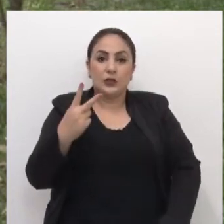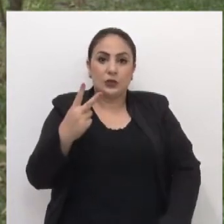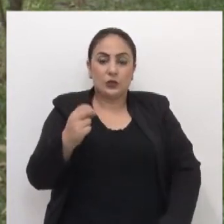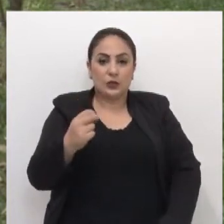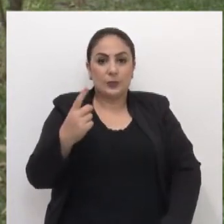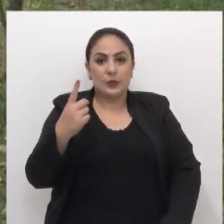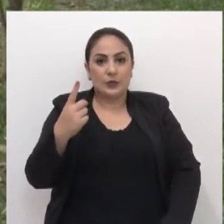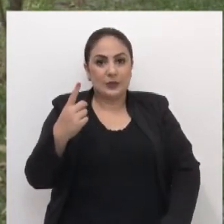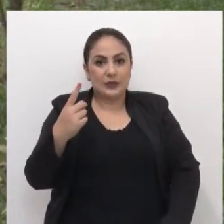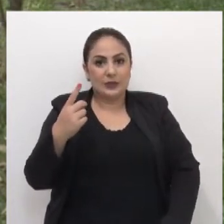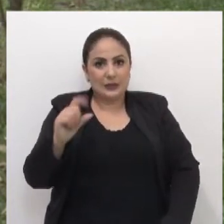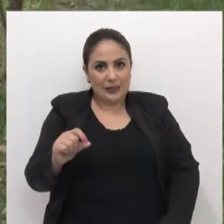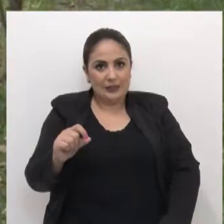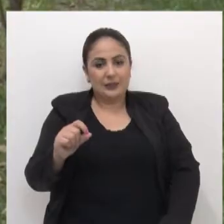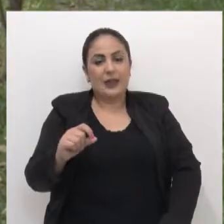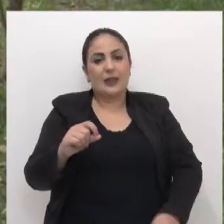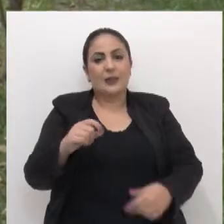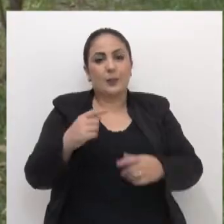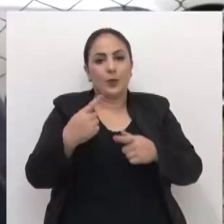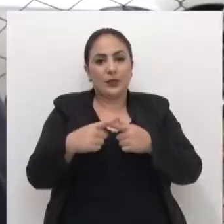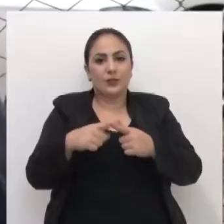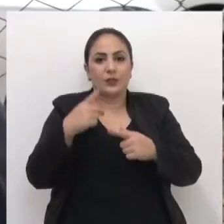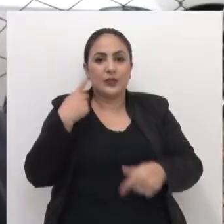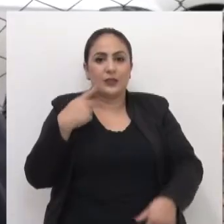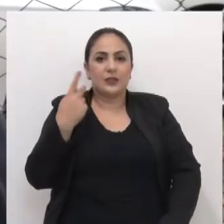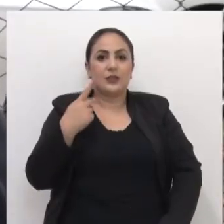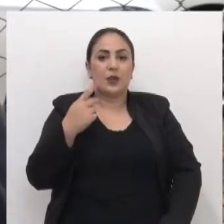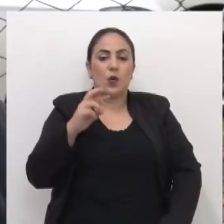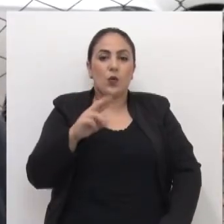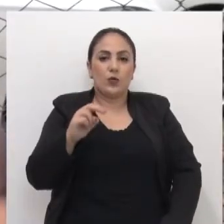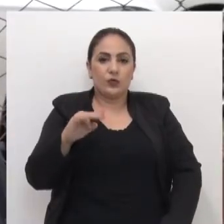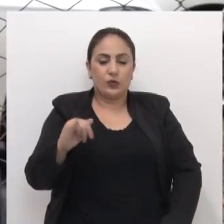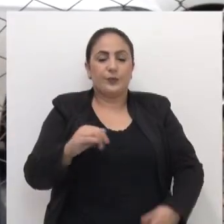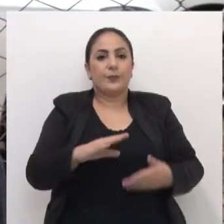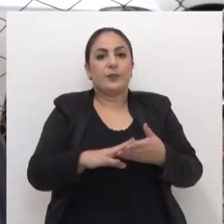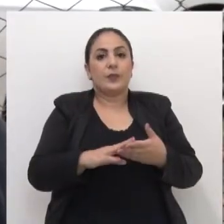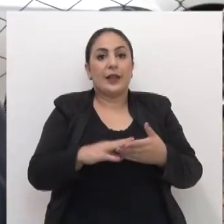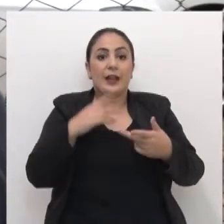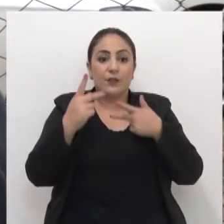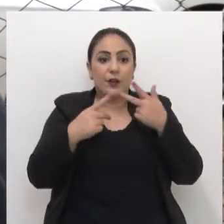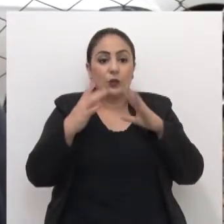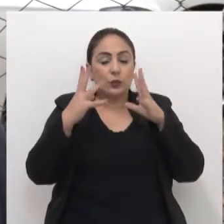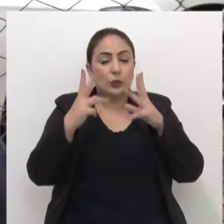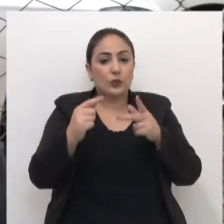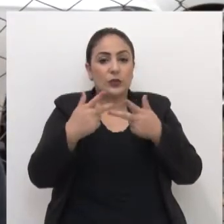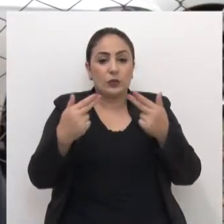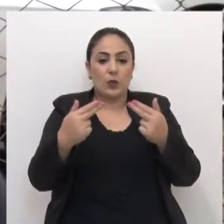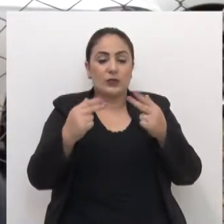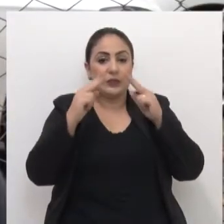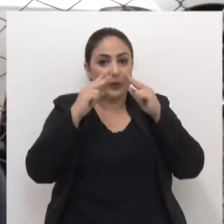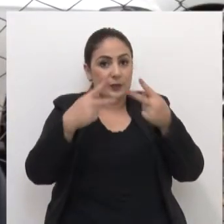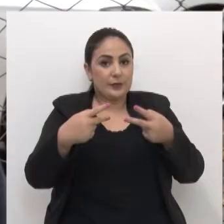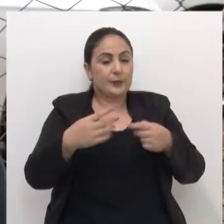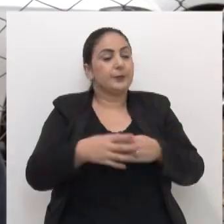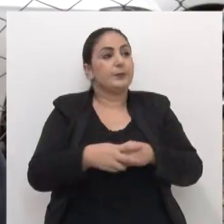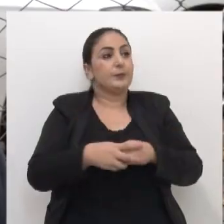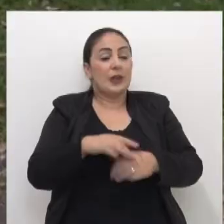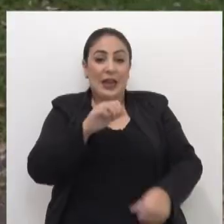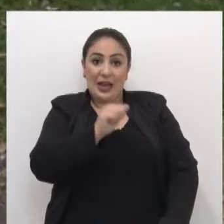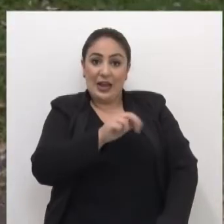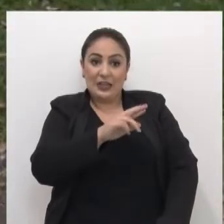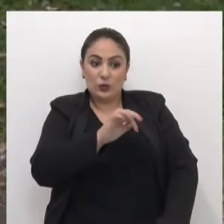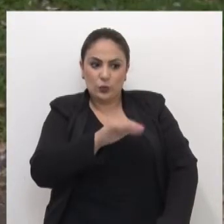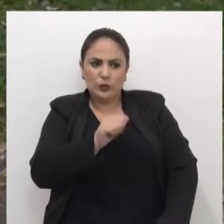no ano de 2010, a graça do vereador Rudei. E o vereador destacou os motivos de prestar o reconhecimento.